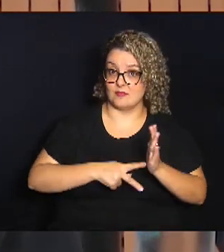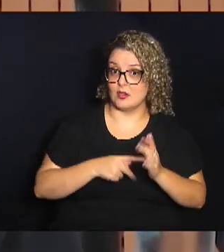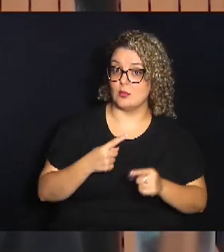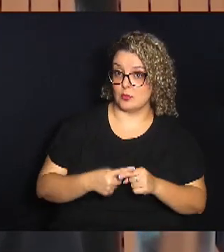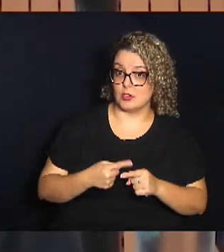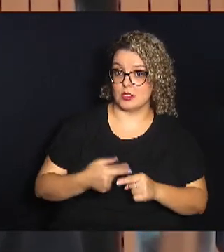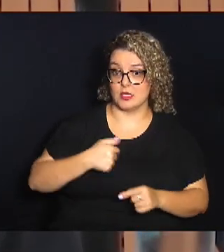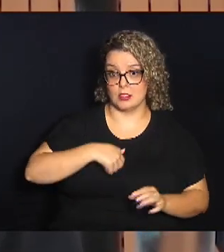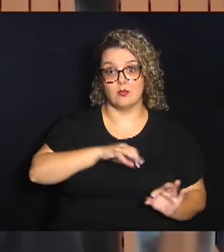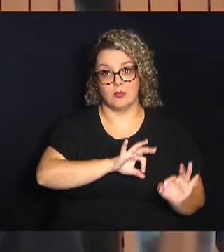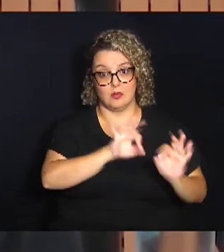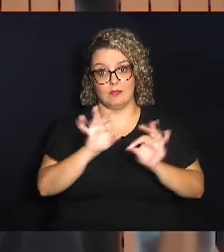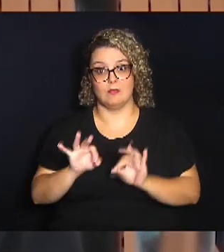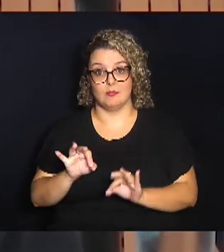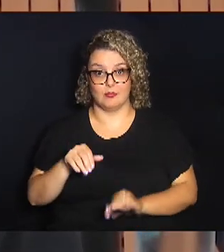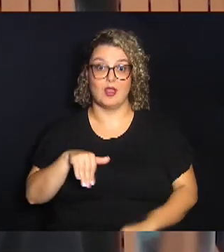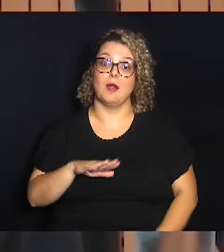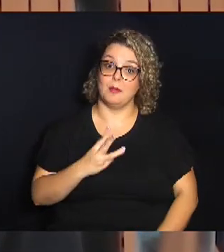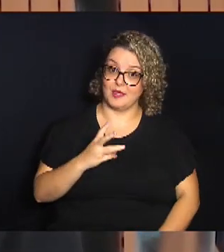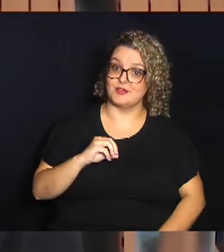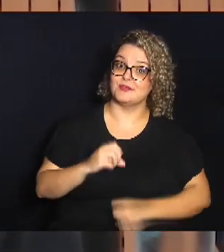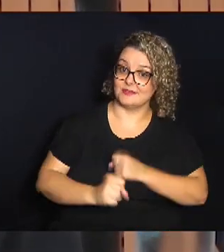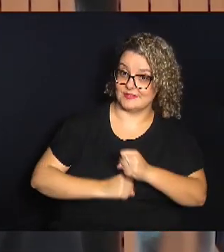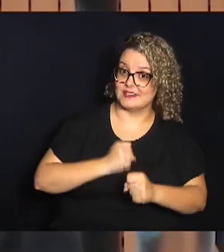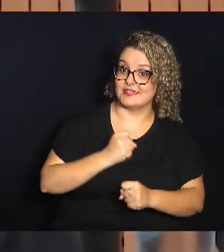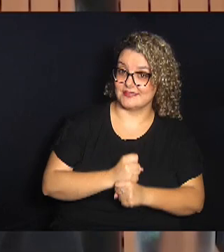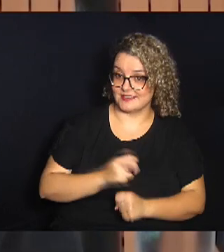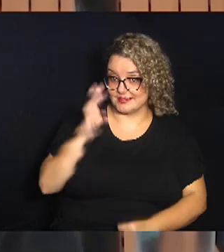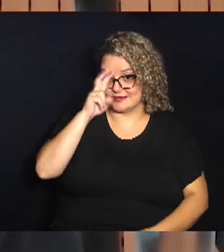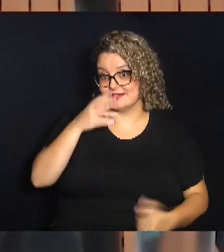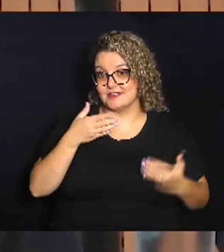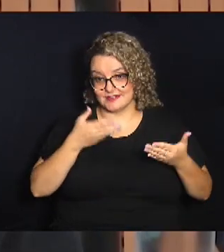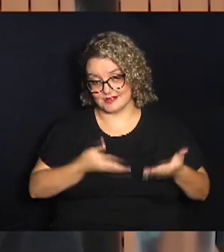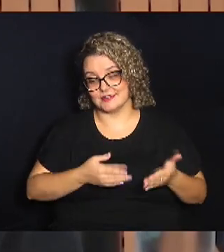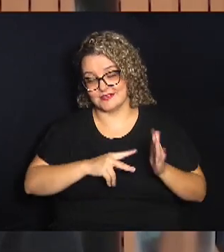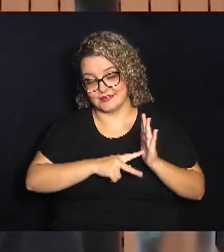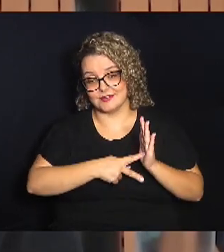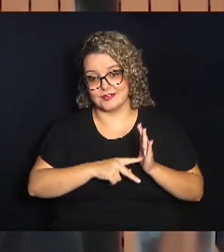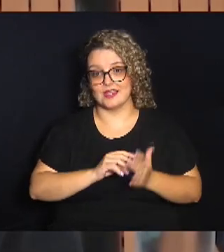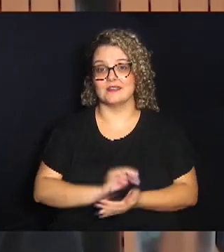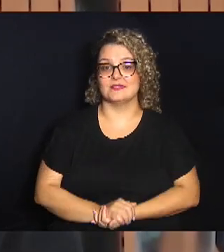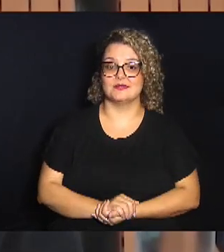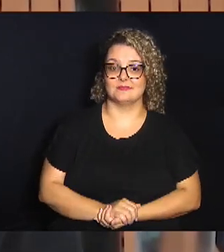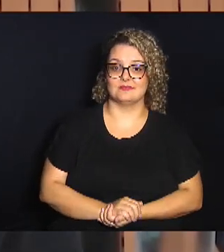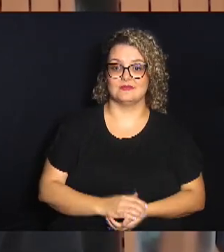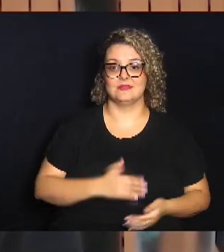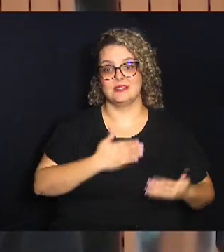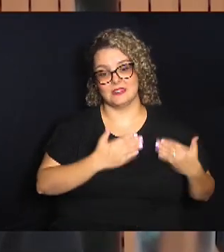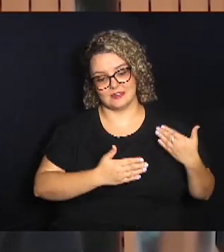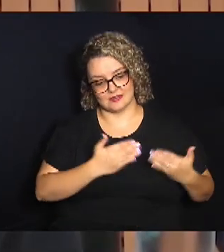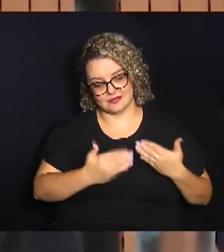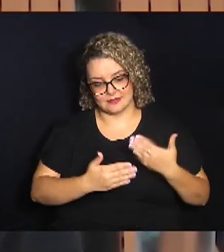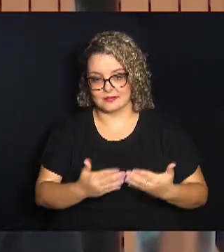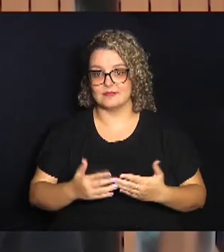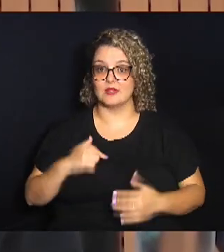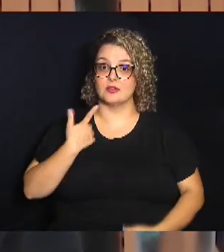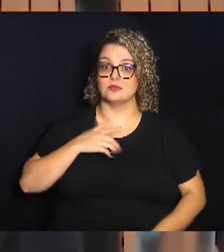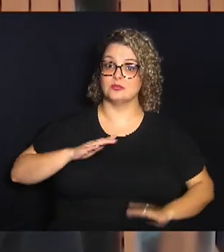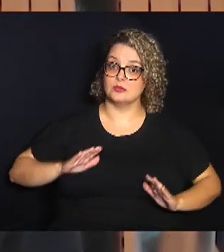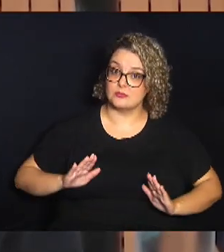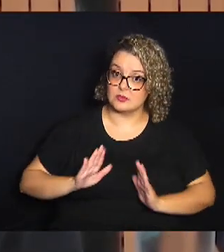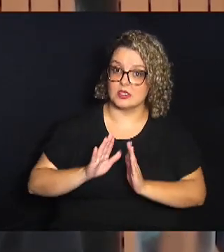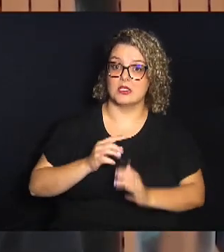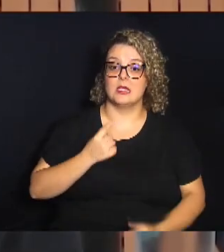eu acompanho, pelo menos, há mais de 30 anos a história desse sindicato. E, ao longo desse tempo, nós enfrentamos, cada